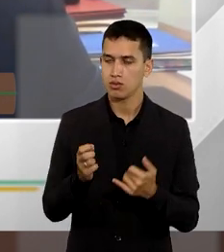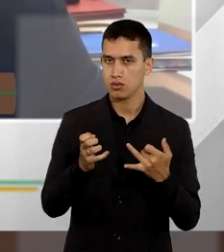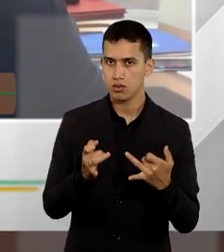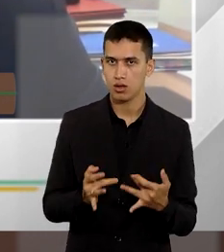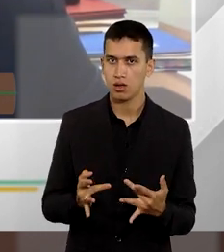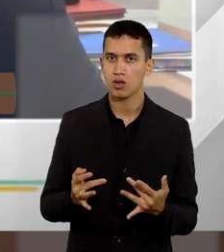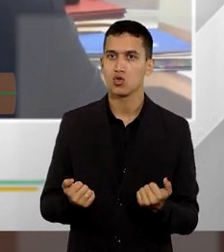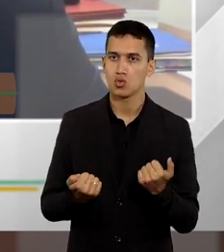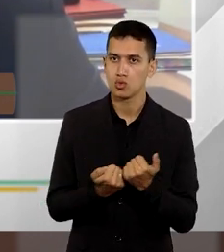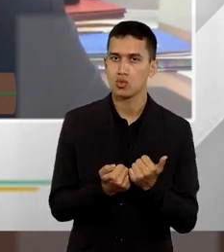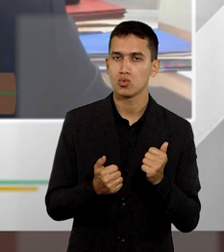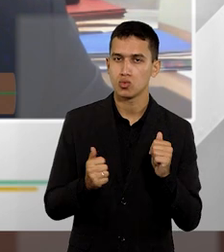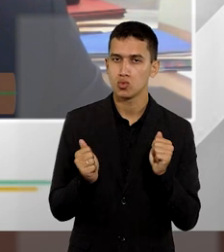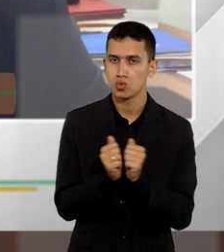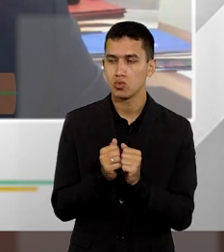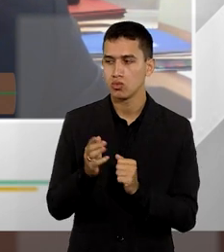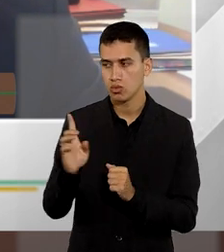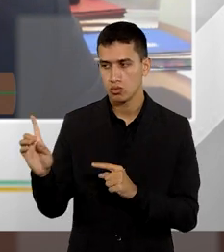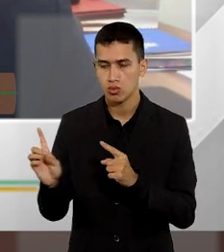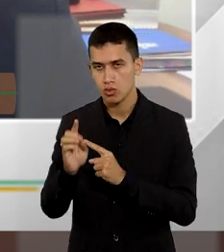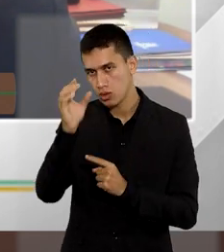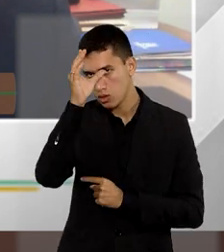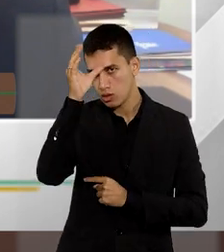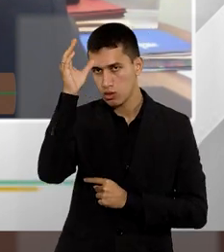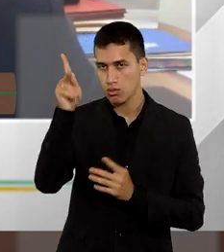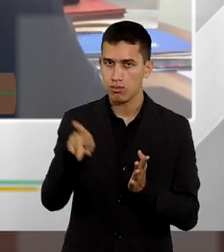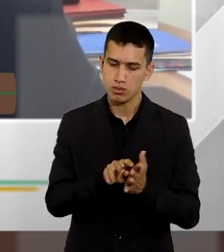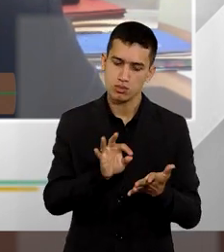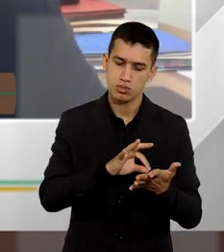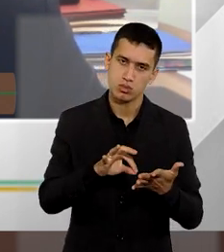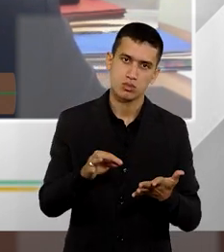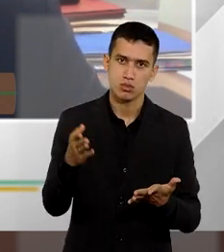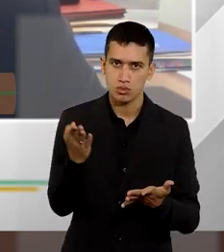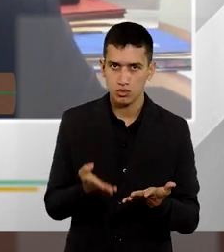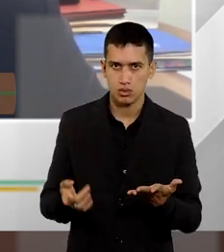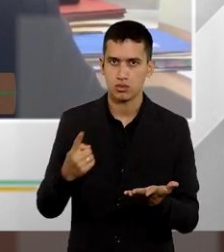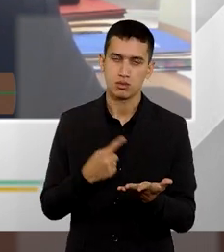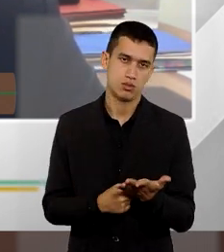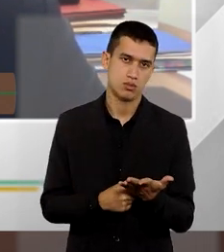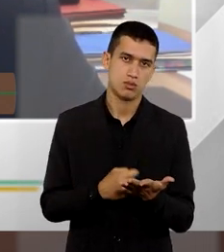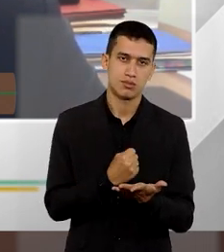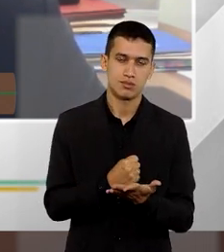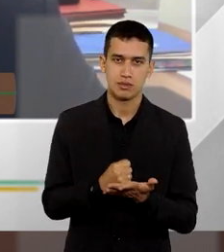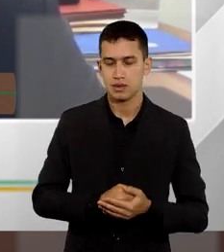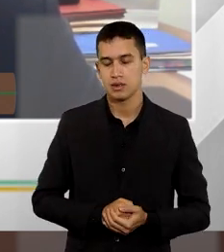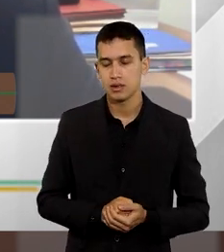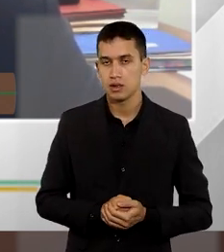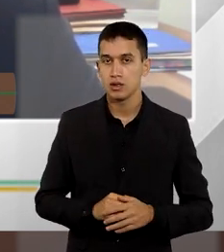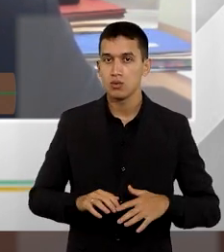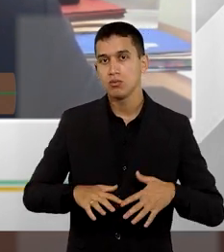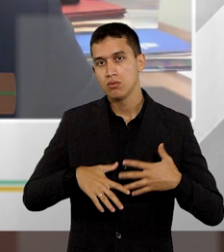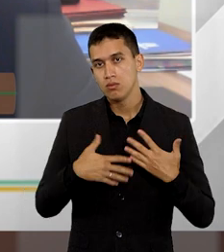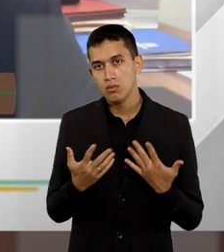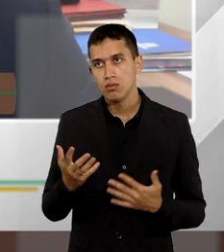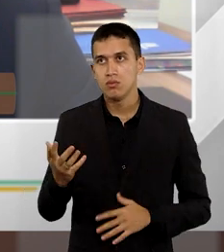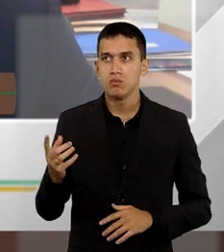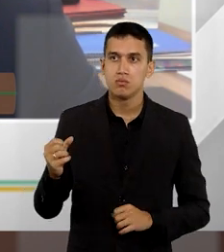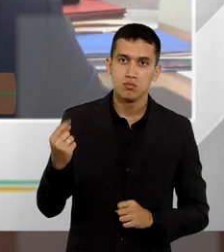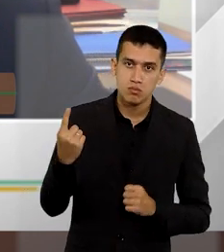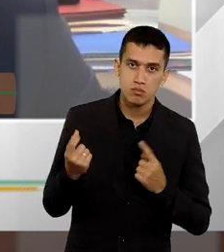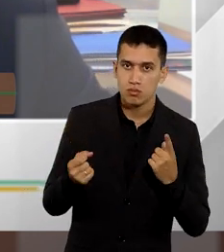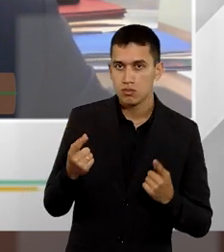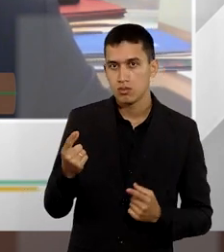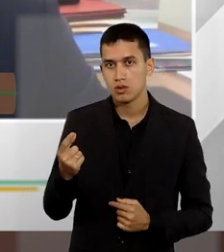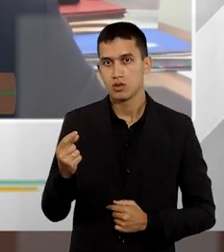Participou, auxiliou seu cliente na assinatura daquele acordo, digo, na confecção daquele acordo. Quando eventualmente, e isso